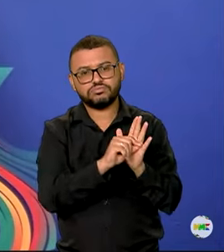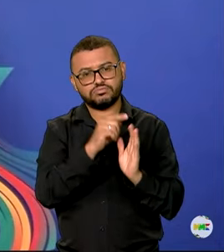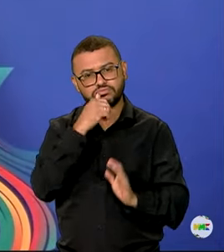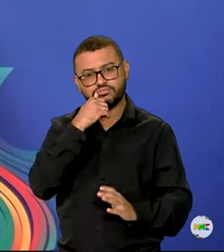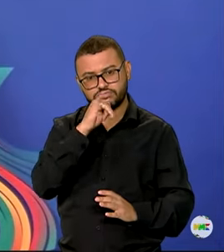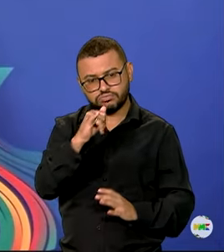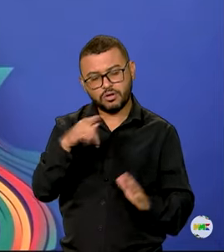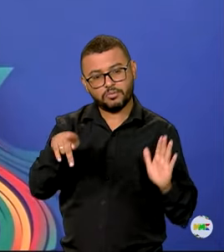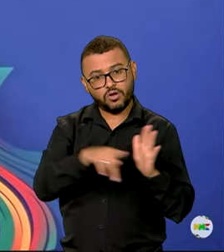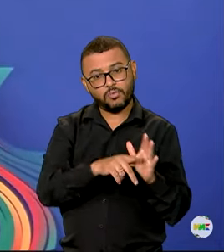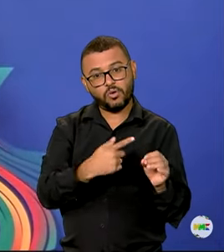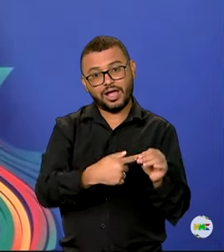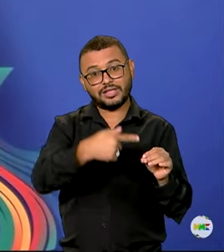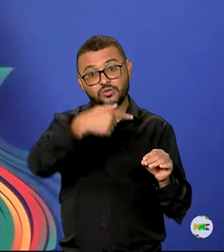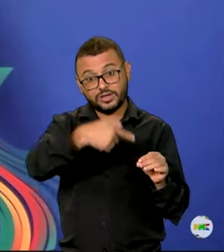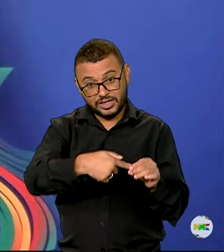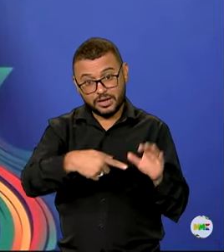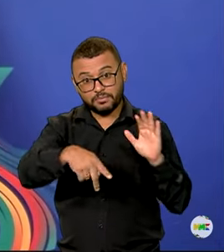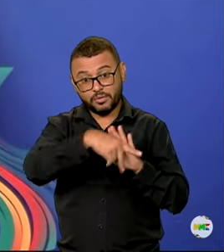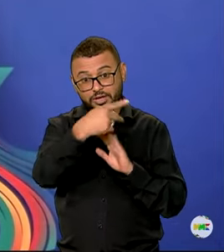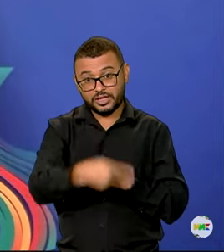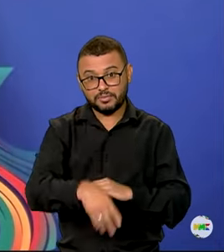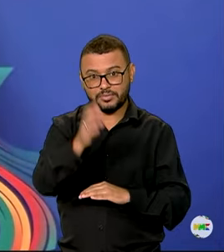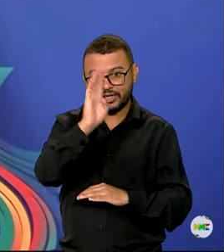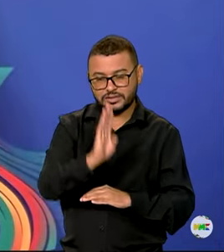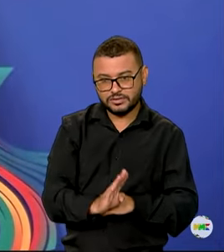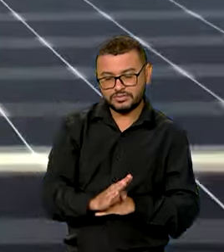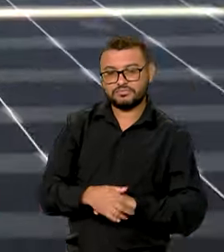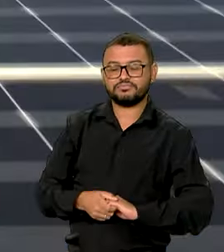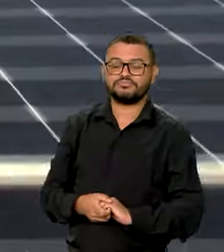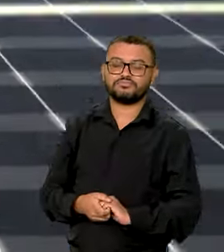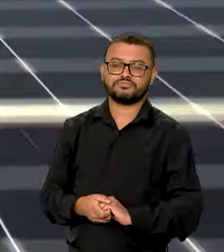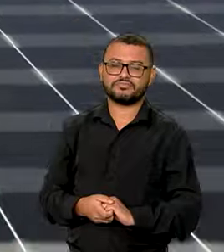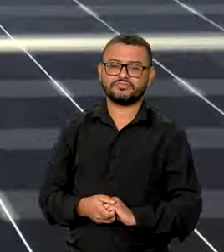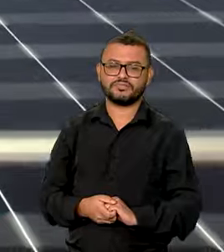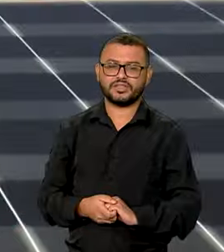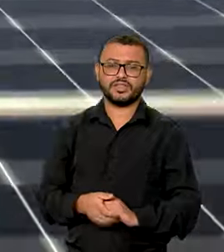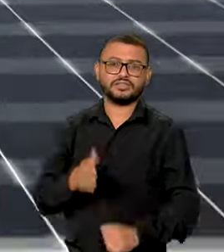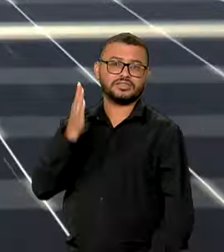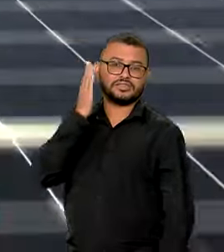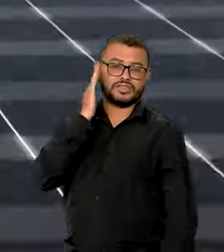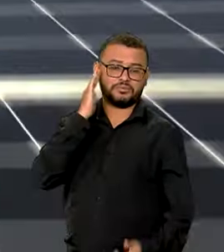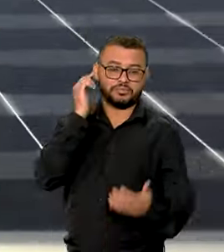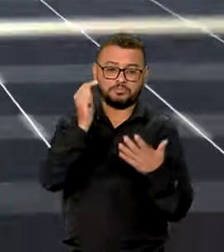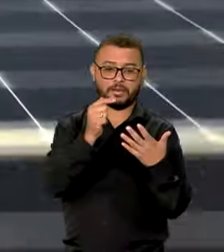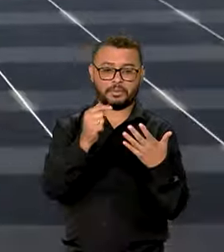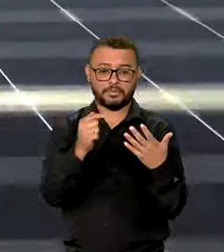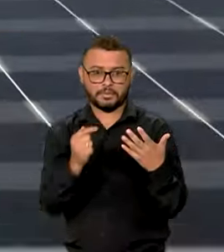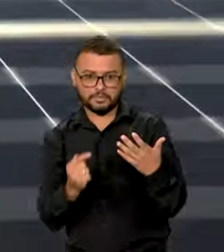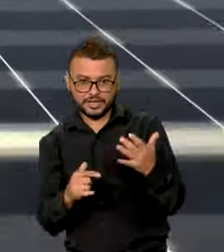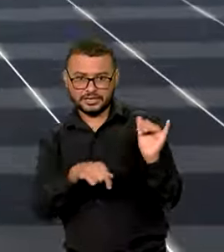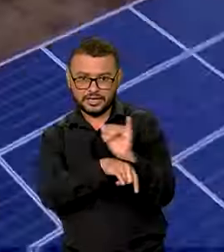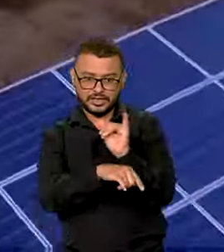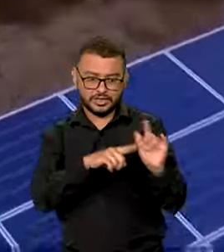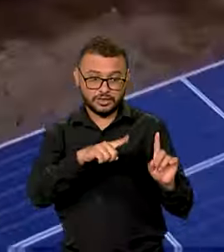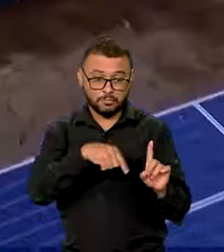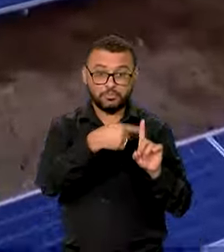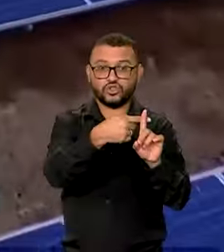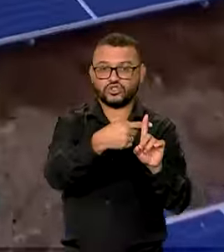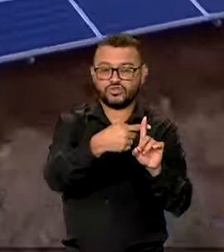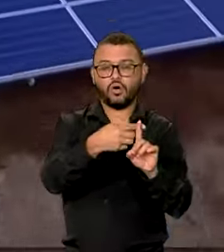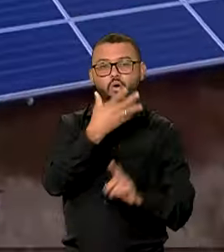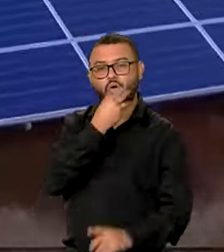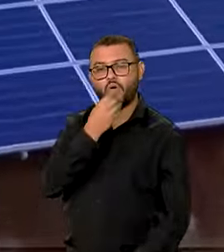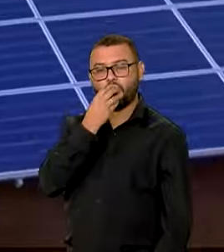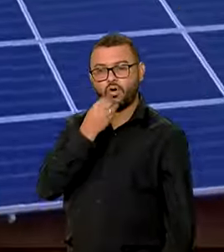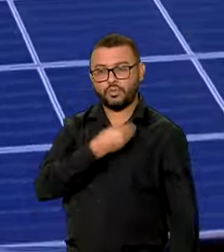Os biocombustíveis estão para o Brasil como o petróleo está a palavra saudita. Mesmo diante de todos esses pontos positivos, o ministro